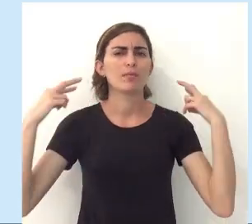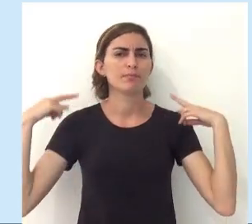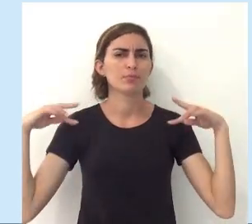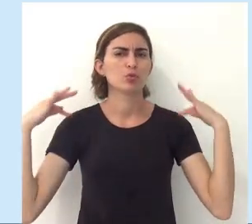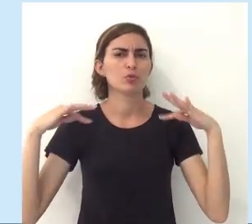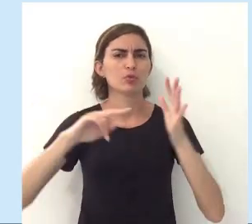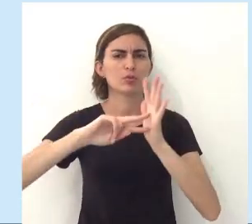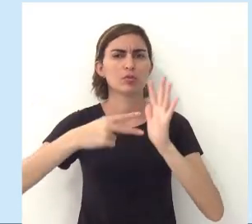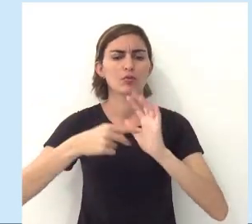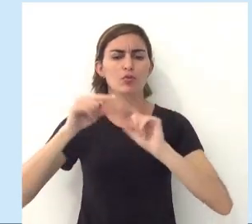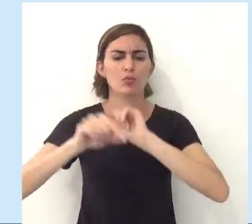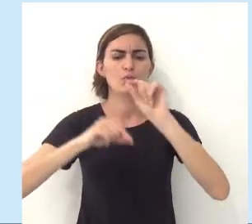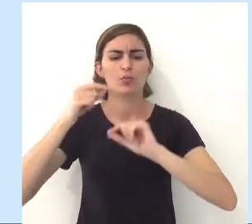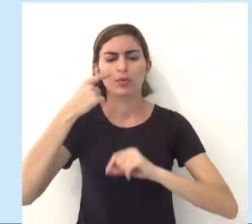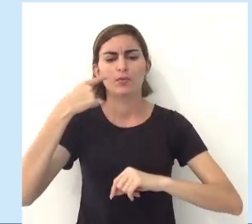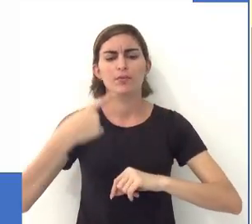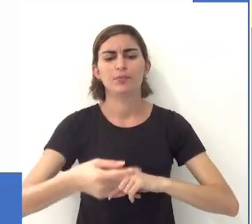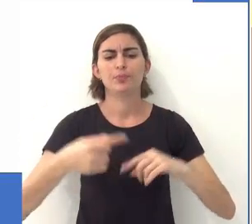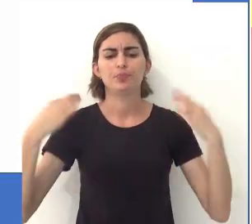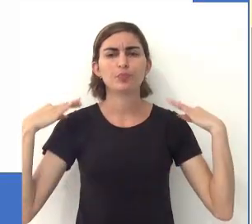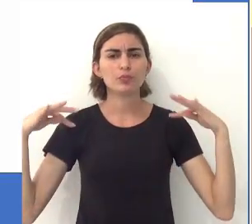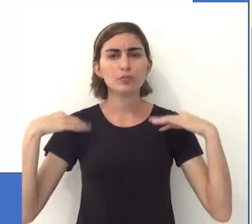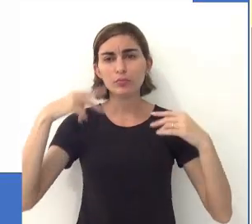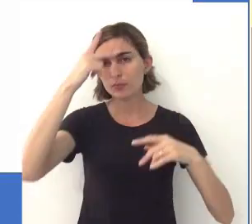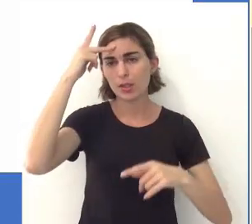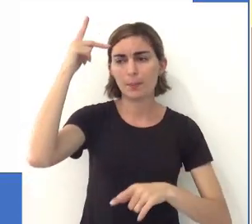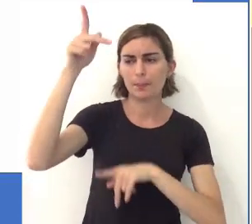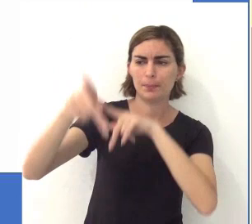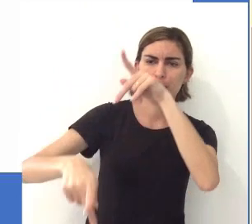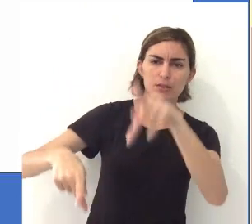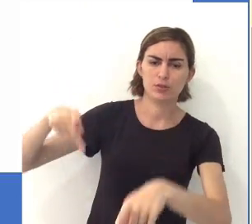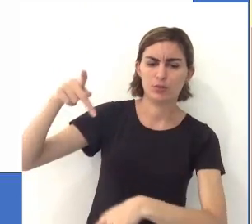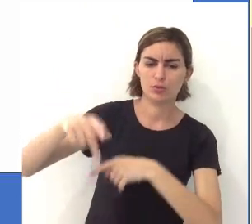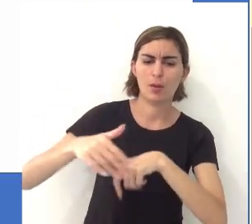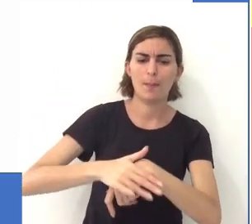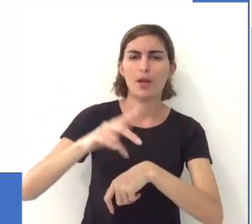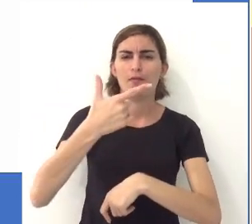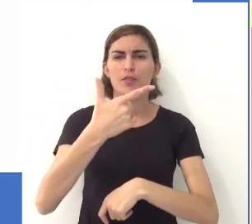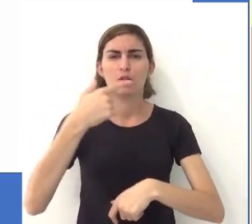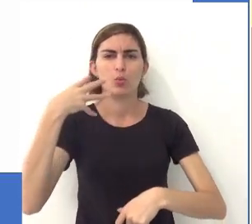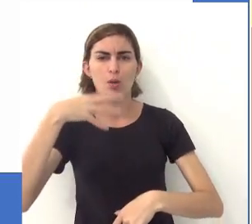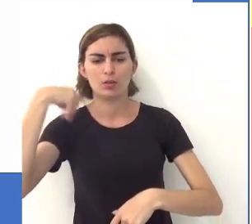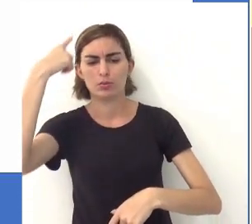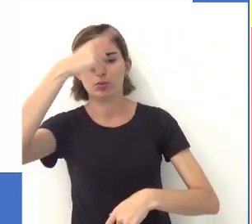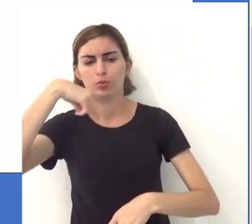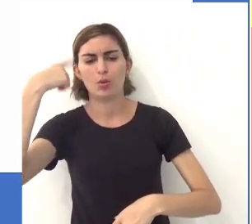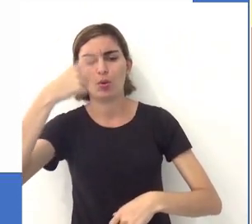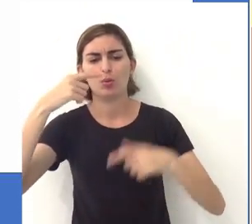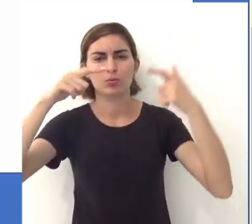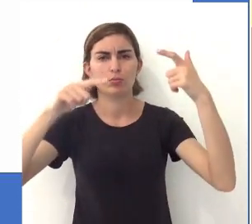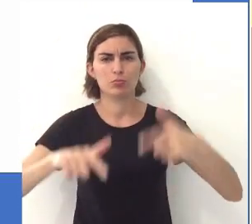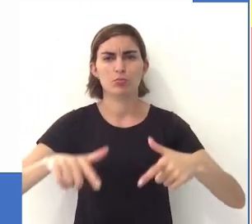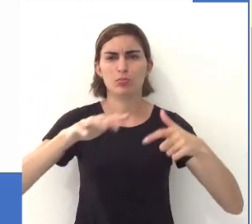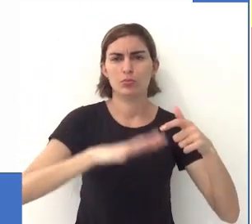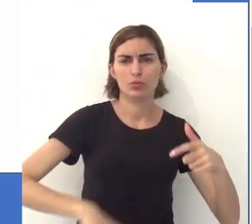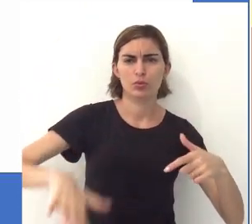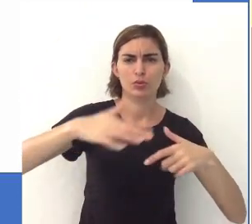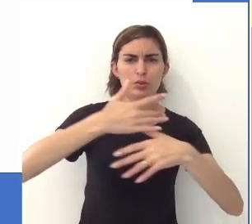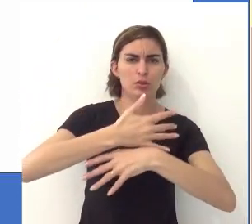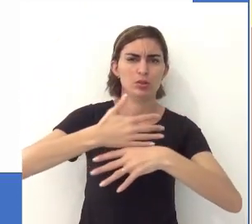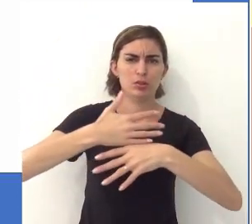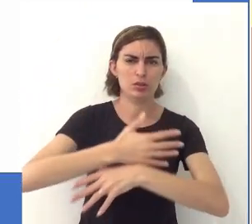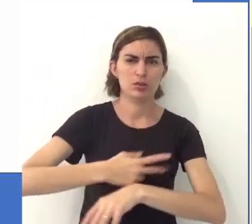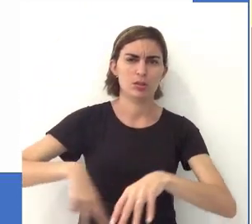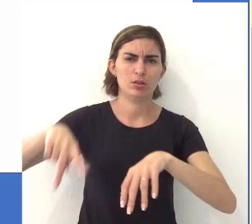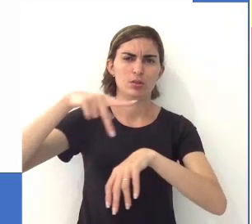é turista na verdade, professor? Olha na tela. Turistas são pessoas que passam mais de 24 horas em um determinado ambiente,